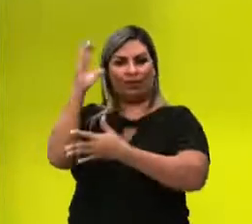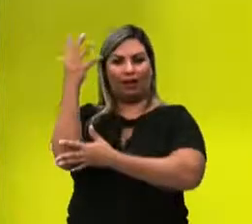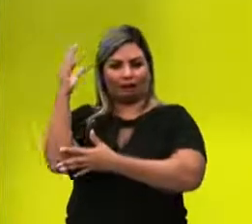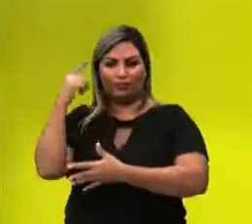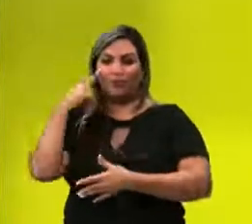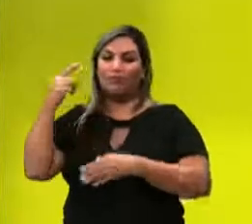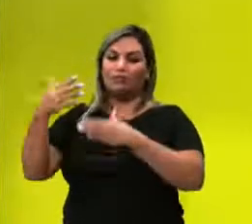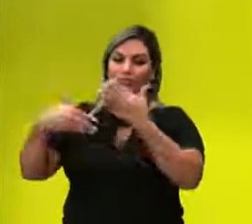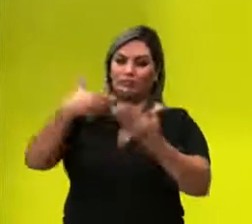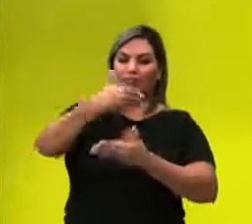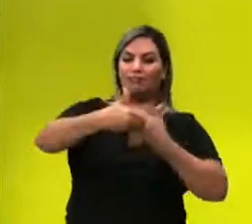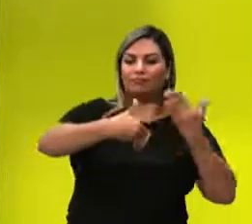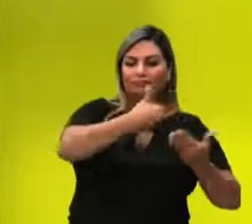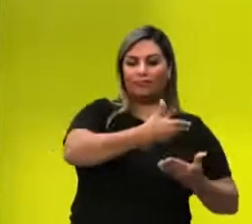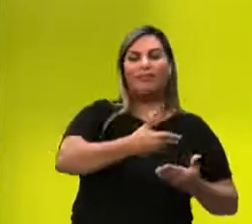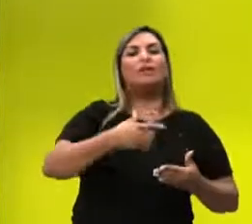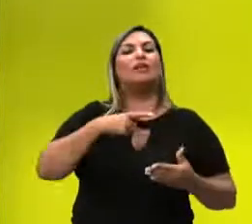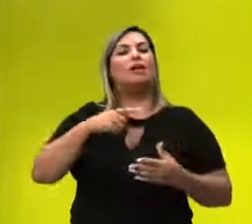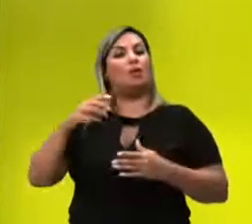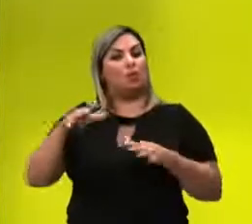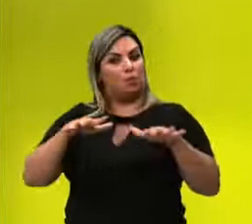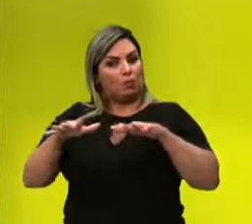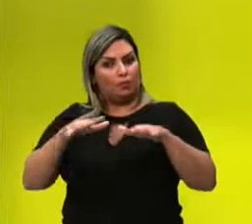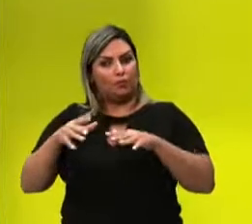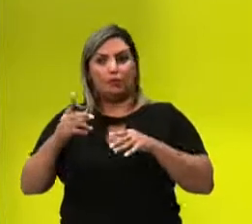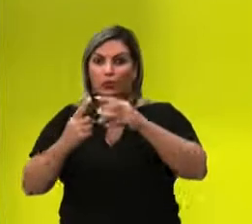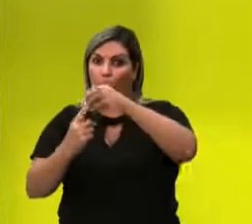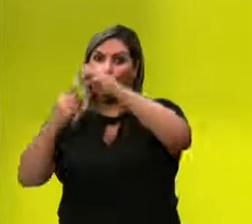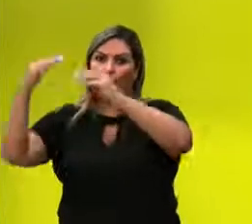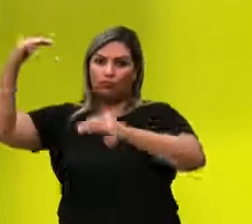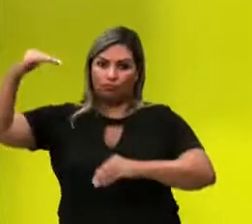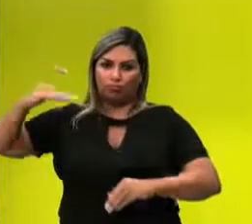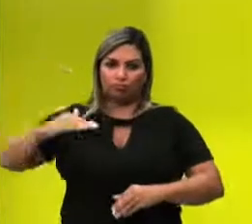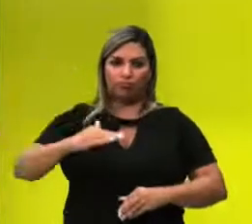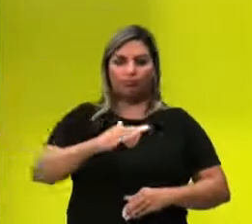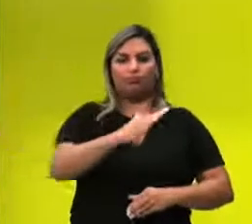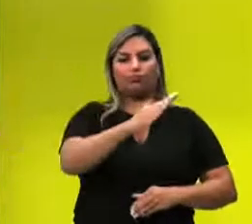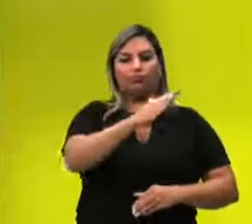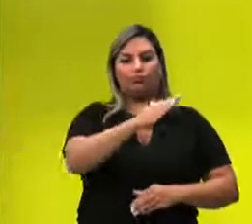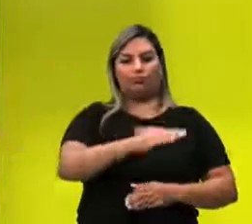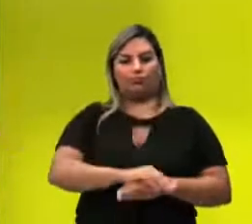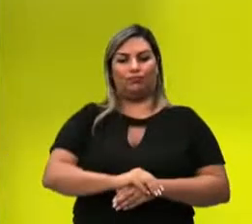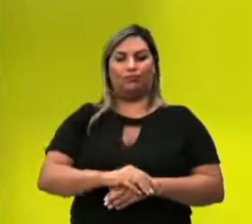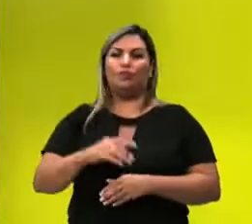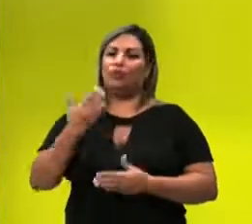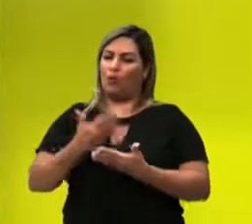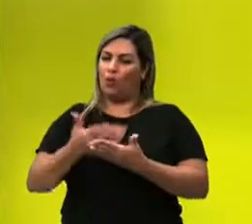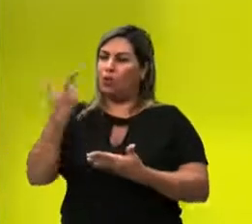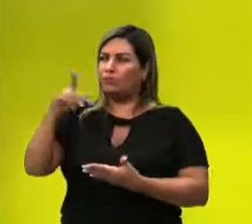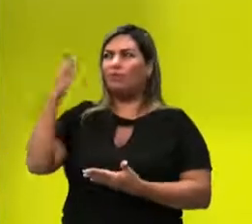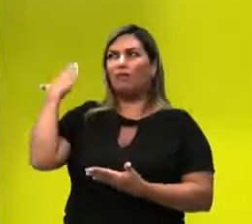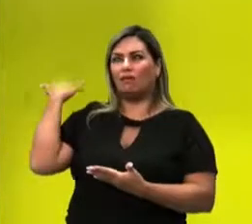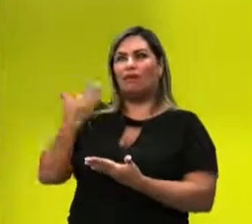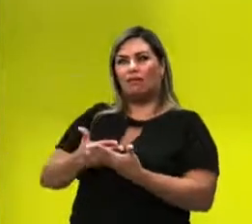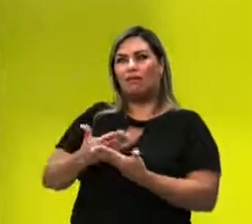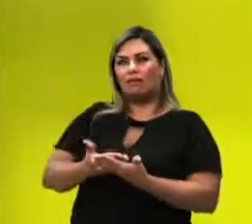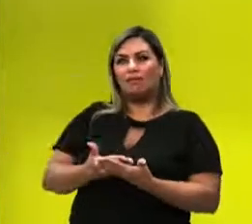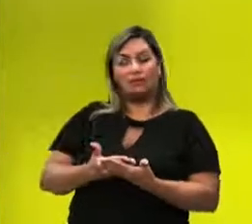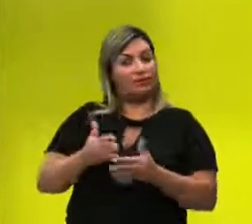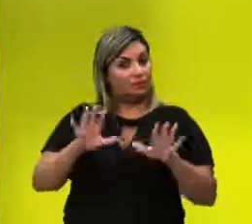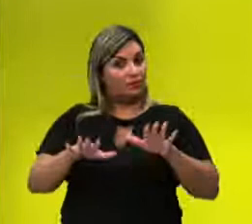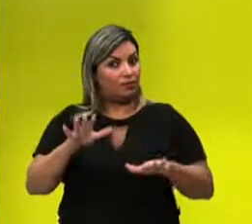tróficos. E é um movimento unidirecional, tá? Provavelmente, vocês já viram em uma outra aula minha, que